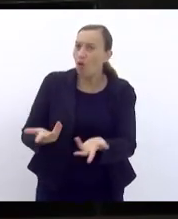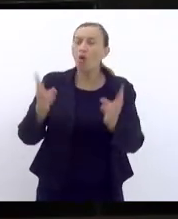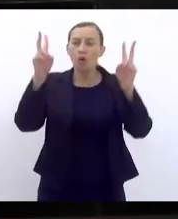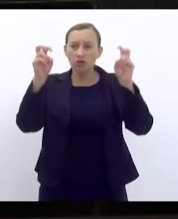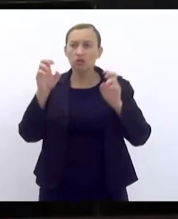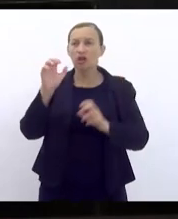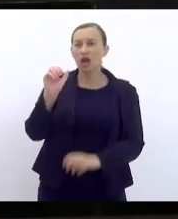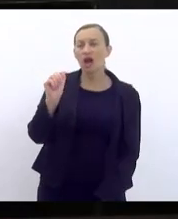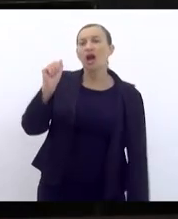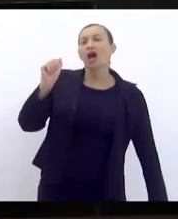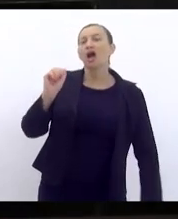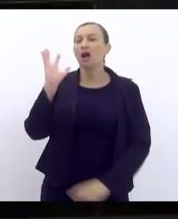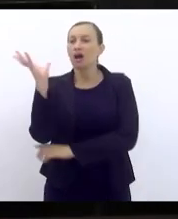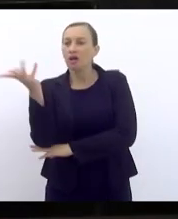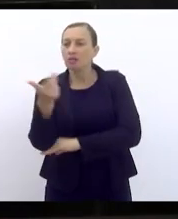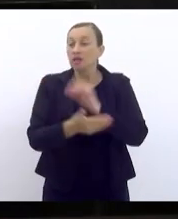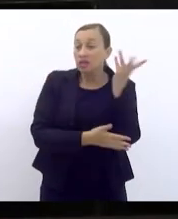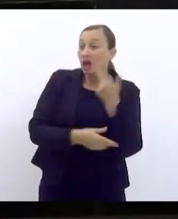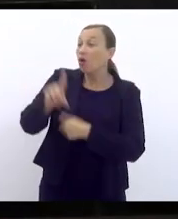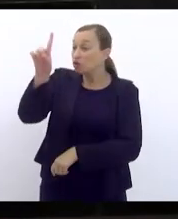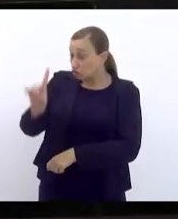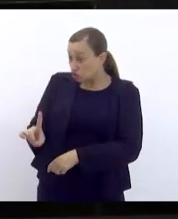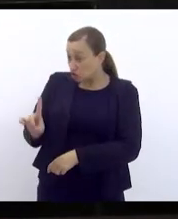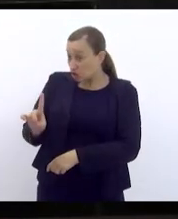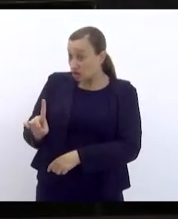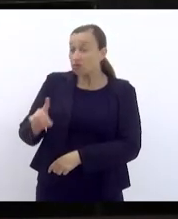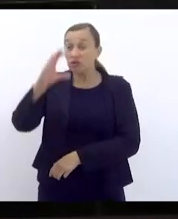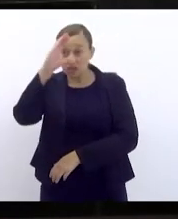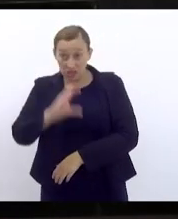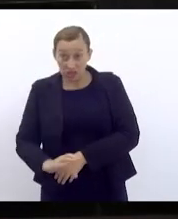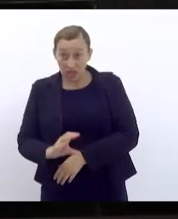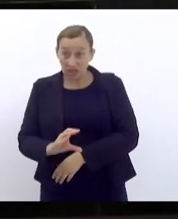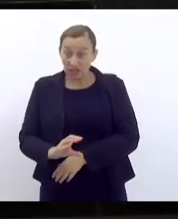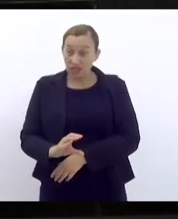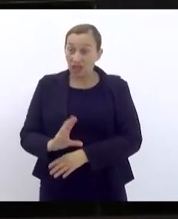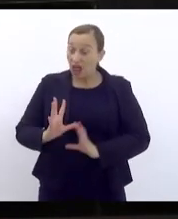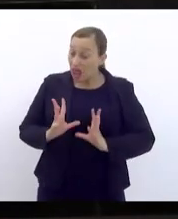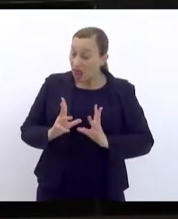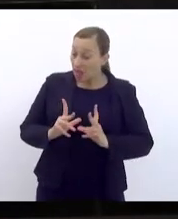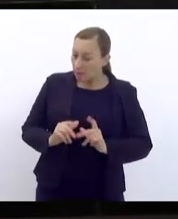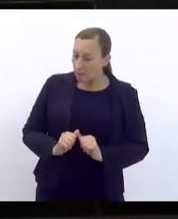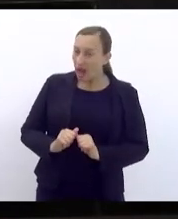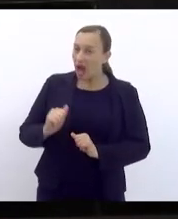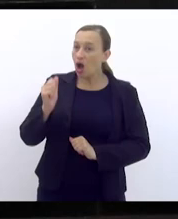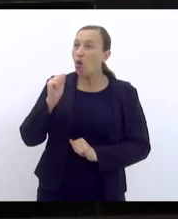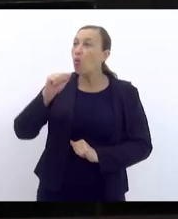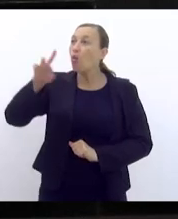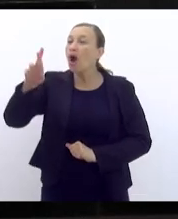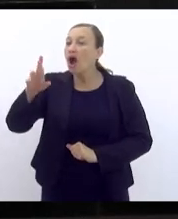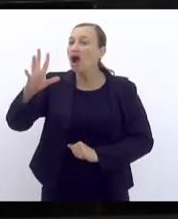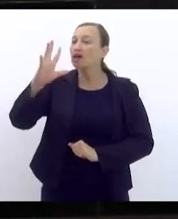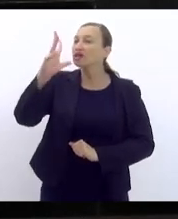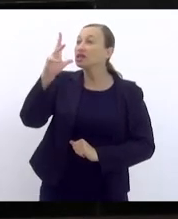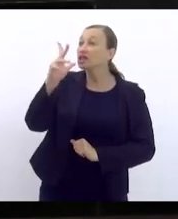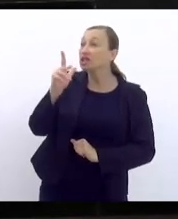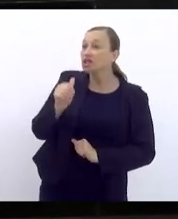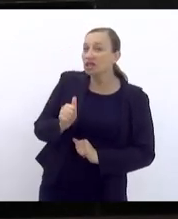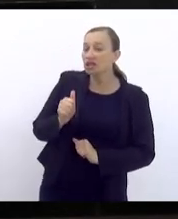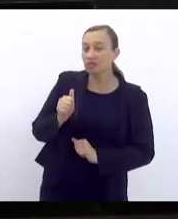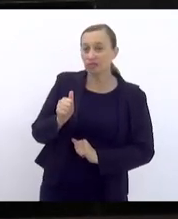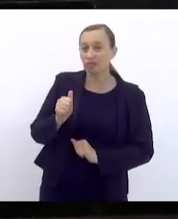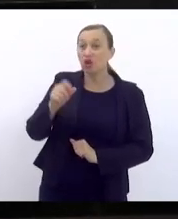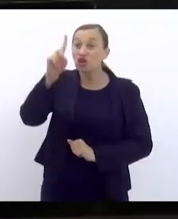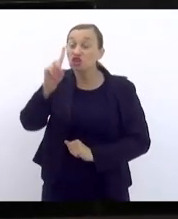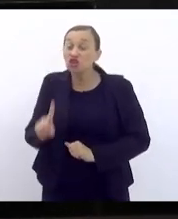ambiental como um direito de cidadania, o direito a trabalho despoluído, ao ar puro, o direito ao sol, a uma comida não